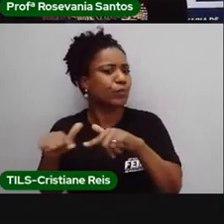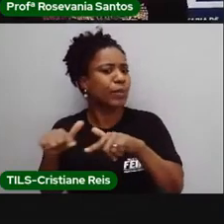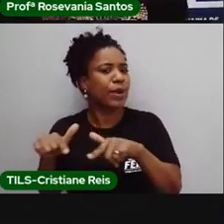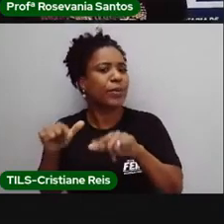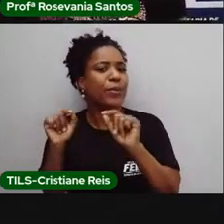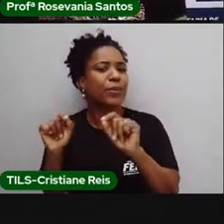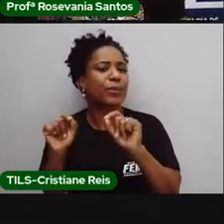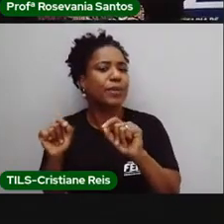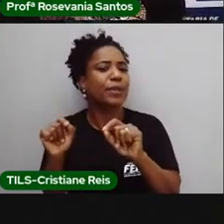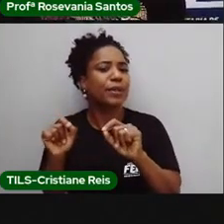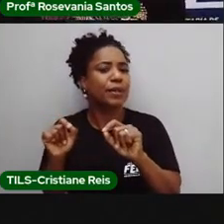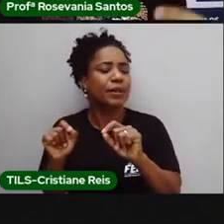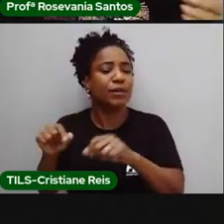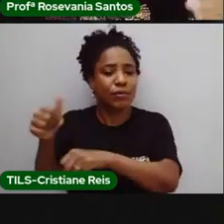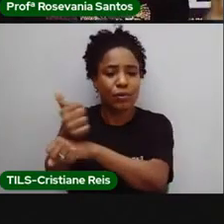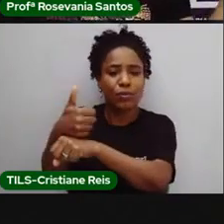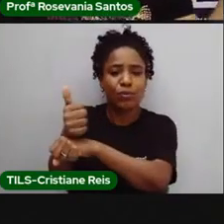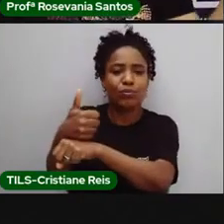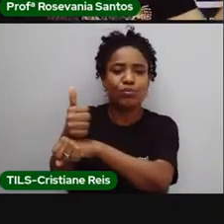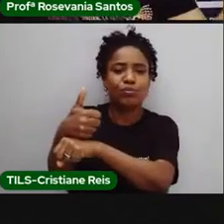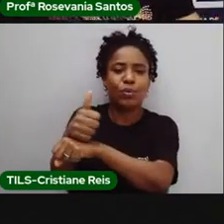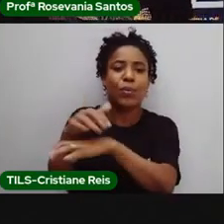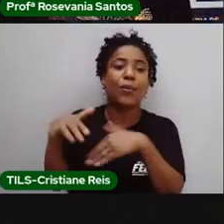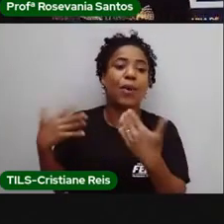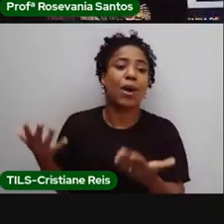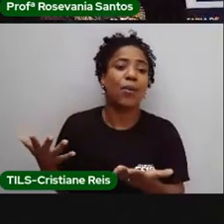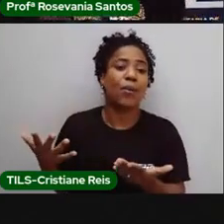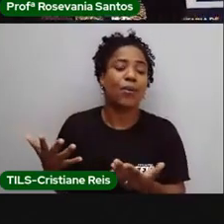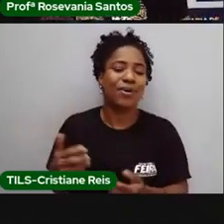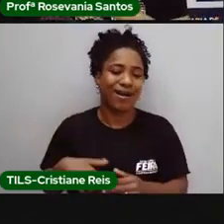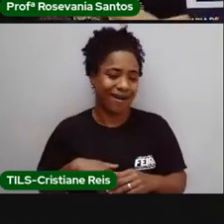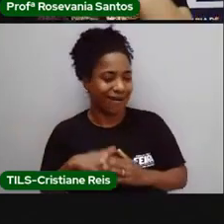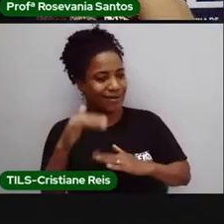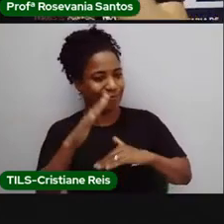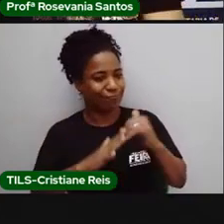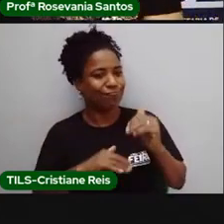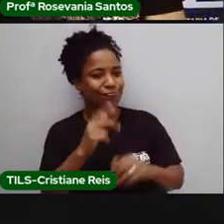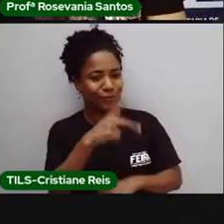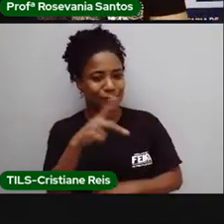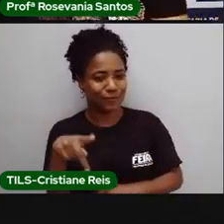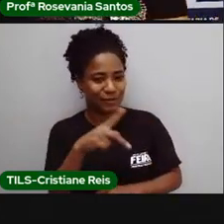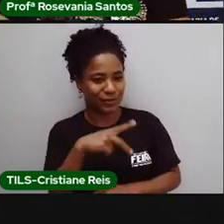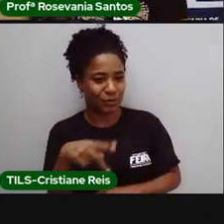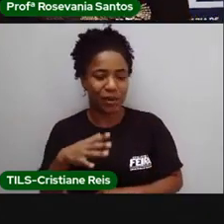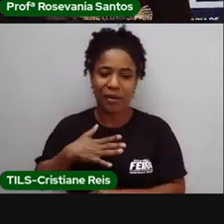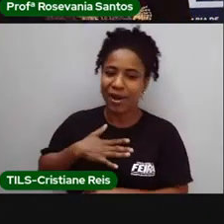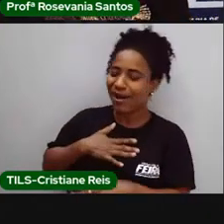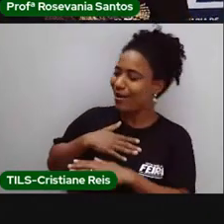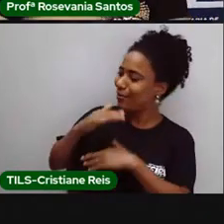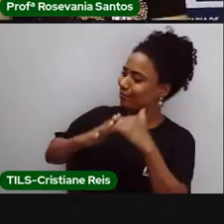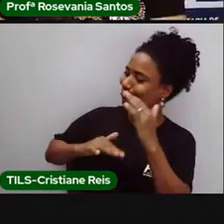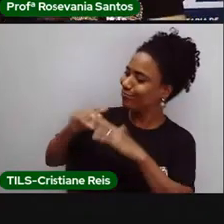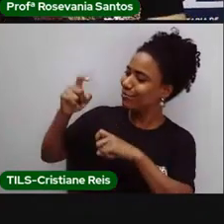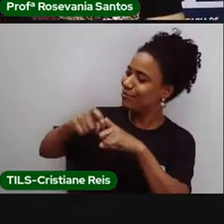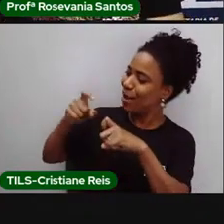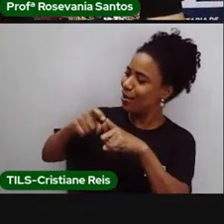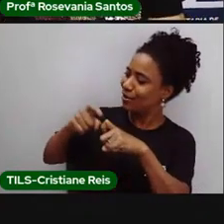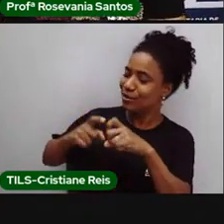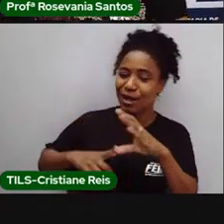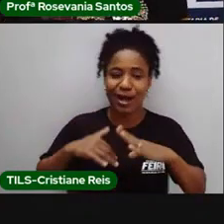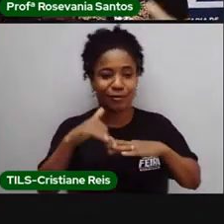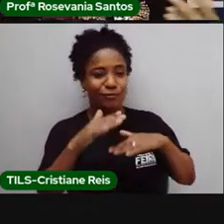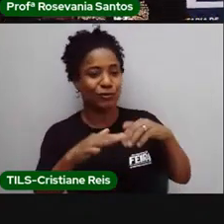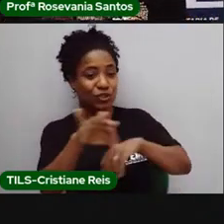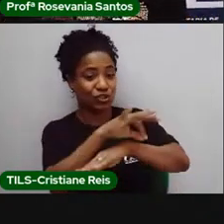você é o quê? Ah, eu sou professora. Ah, eu sou médica, eu sou engenheira, eu sou gari,